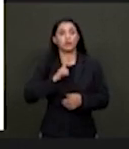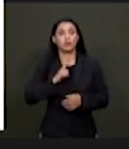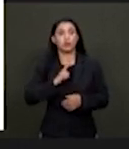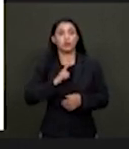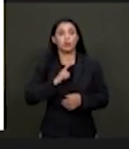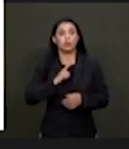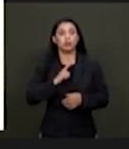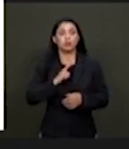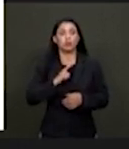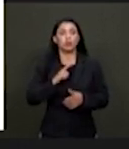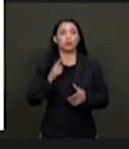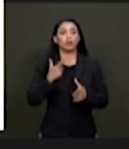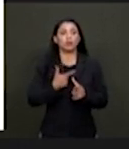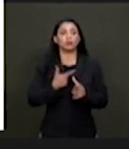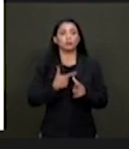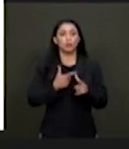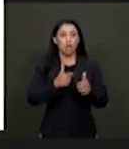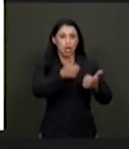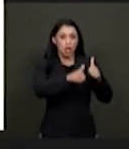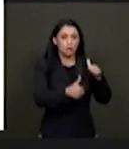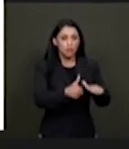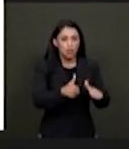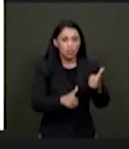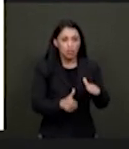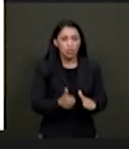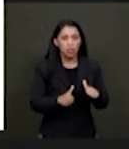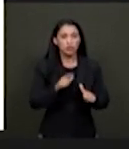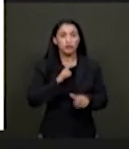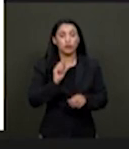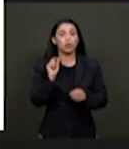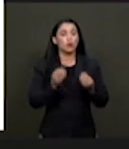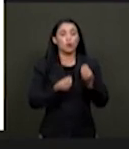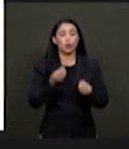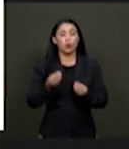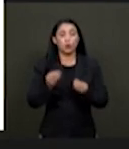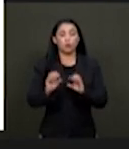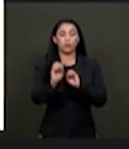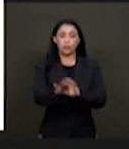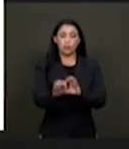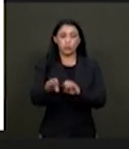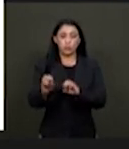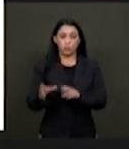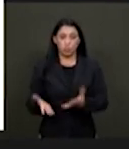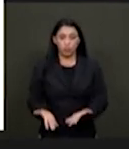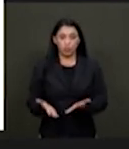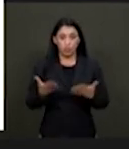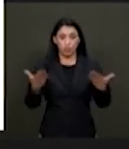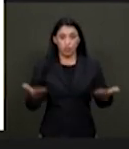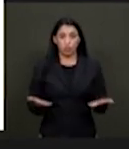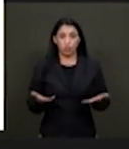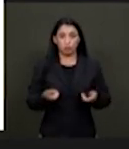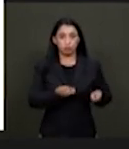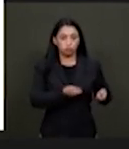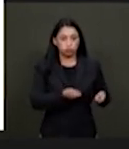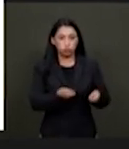prognóstico e programação terapêutica e ou educacional. Então, senhores, um poderia ser encaminhado